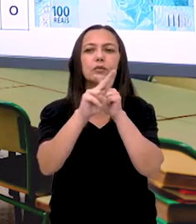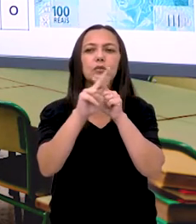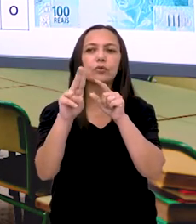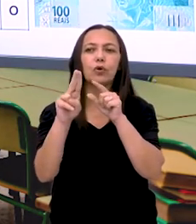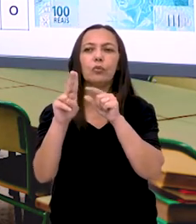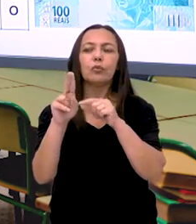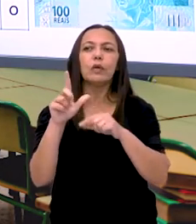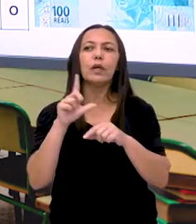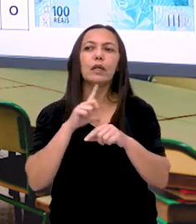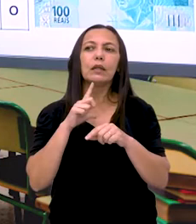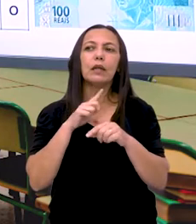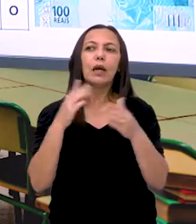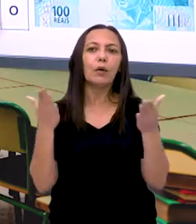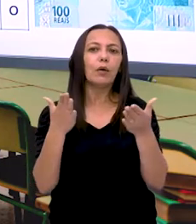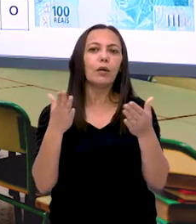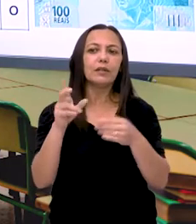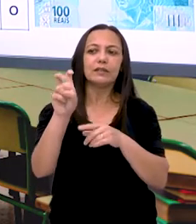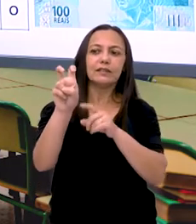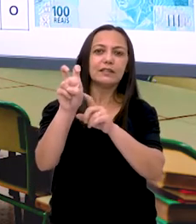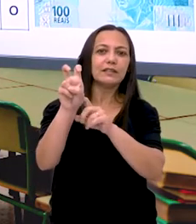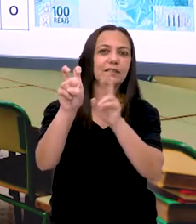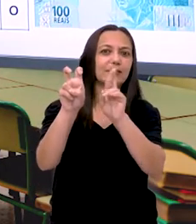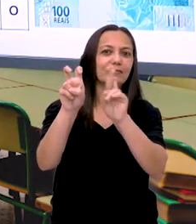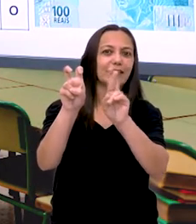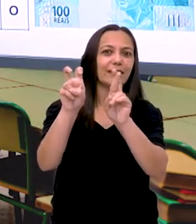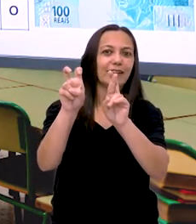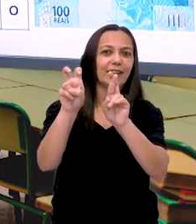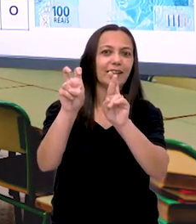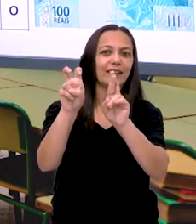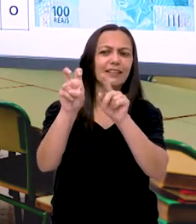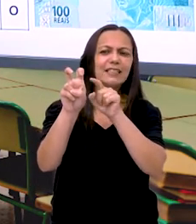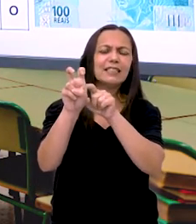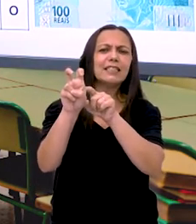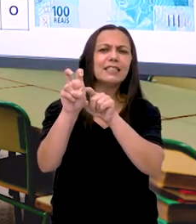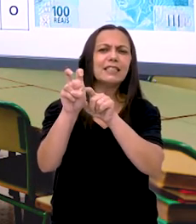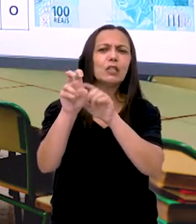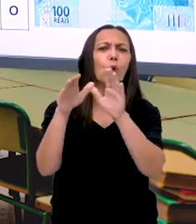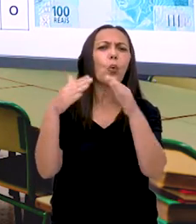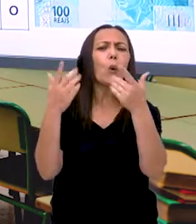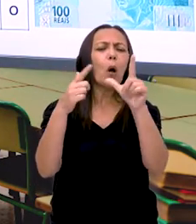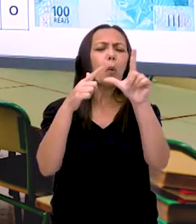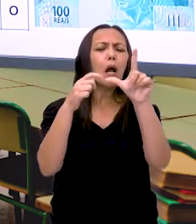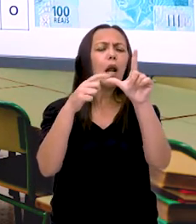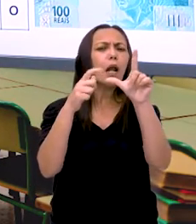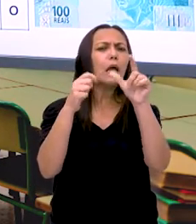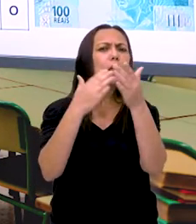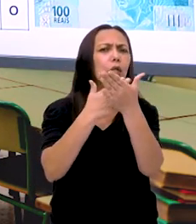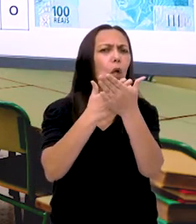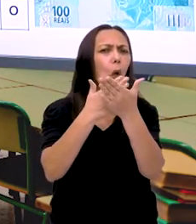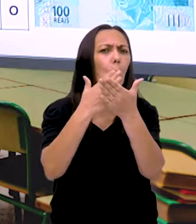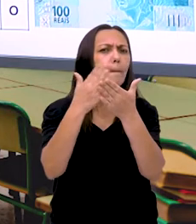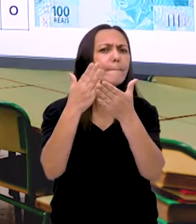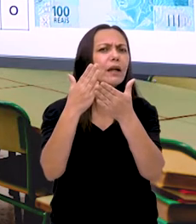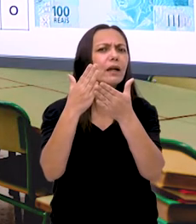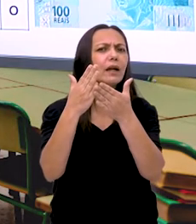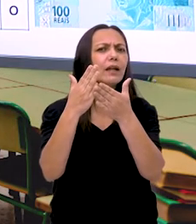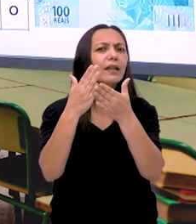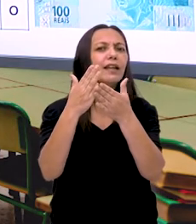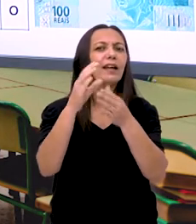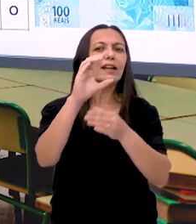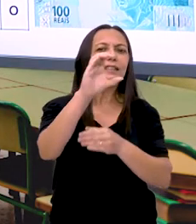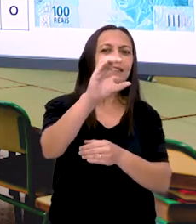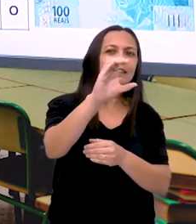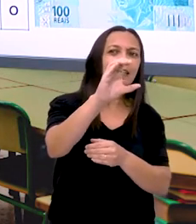bastante. Temos que cédula agora? Cinco reais. Cinco. Com que letrinha? C. C.